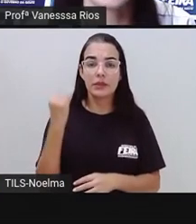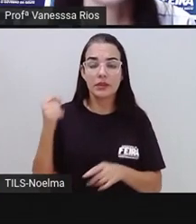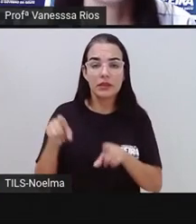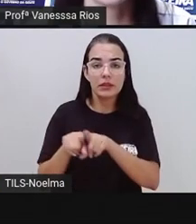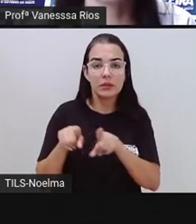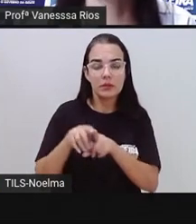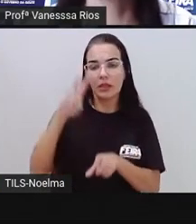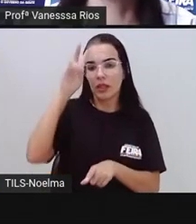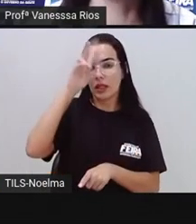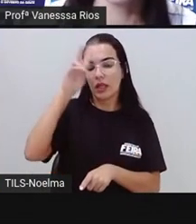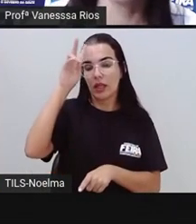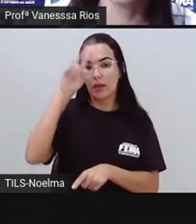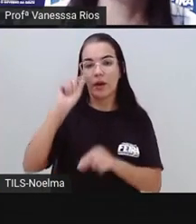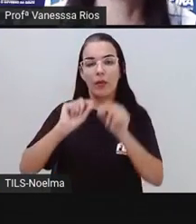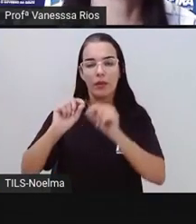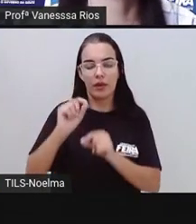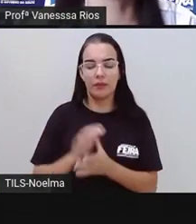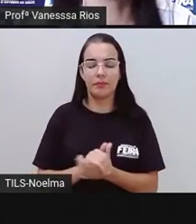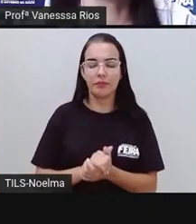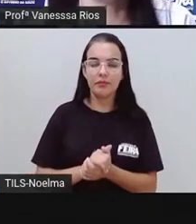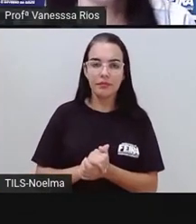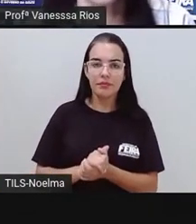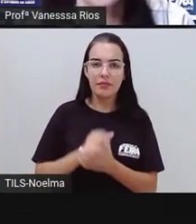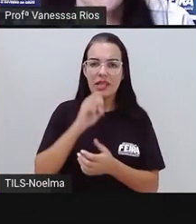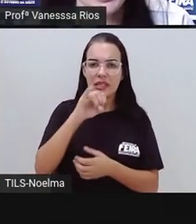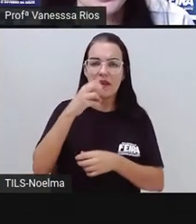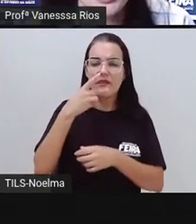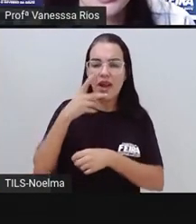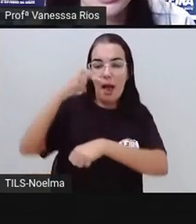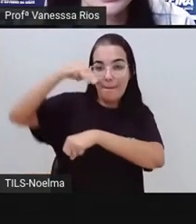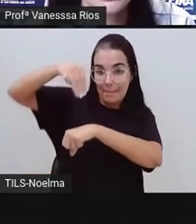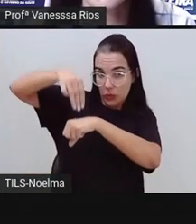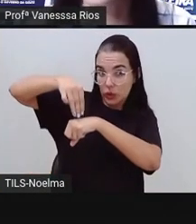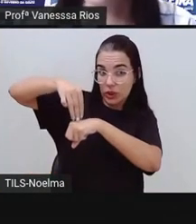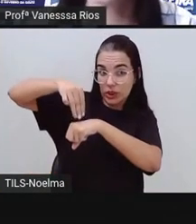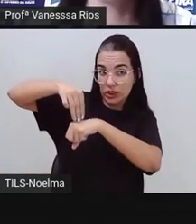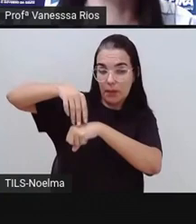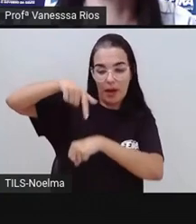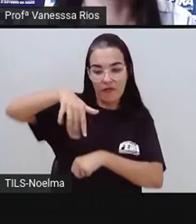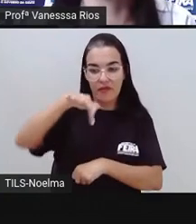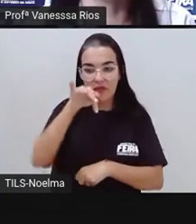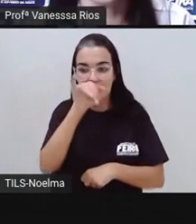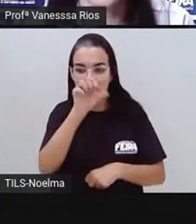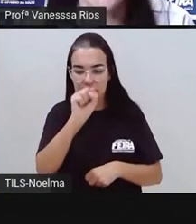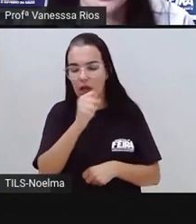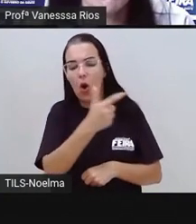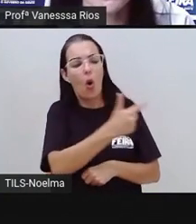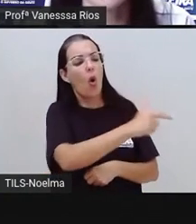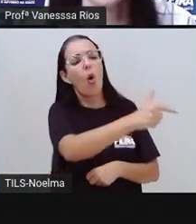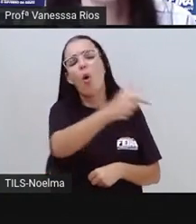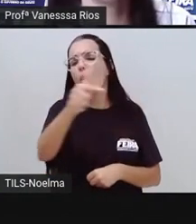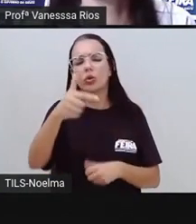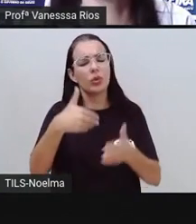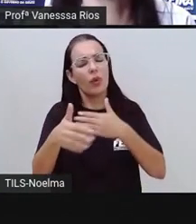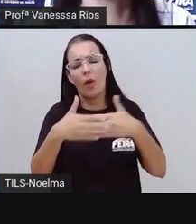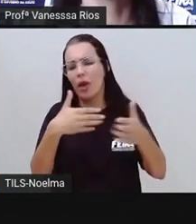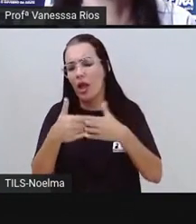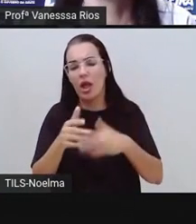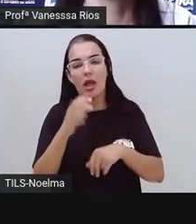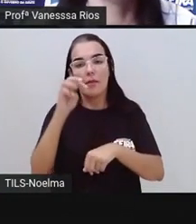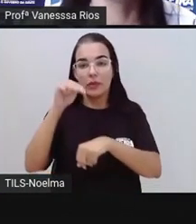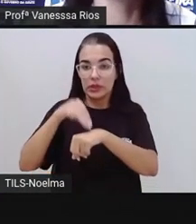lembrar que quando nós falamos no município de Feira de Santana e em qualquer outro município, nós